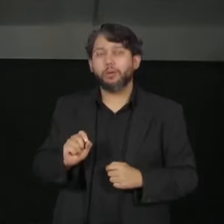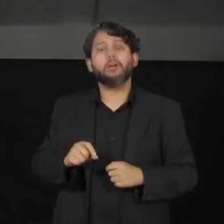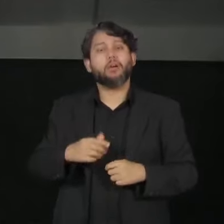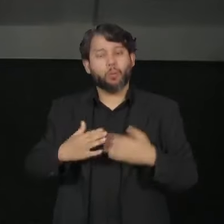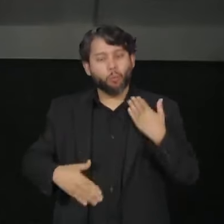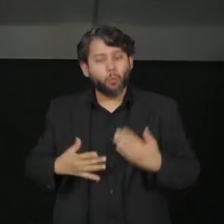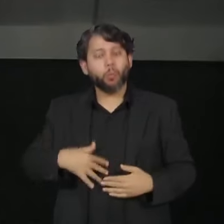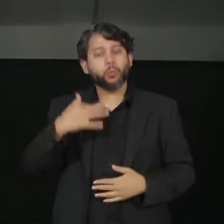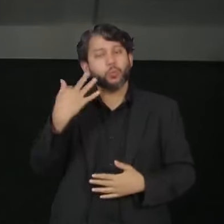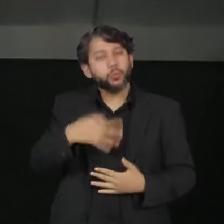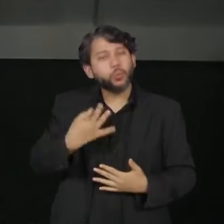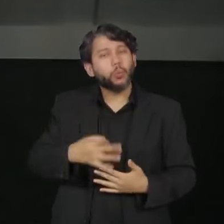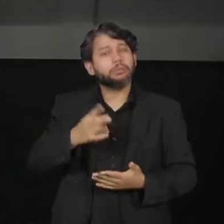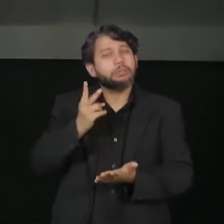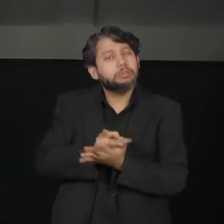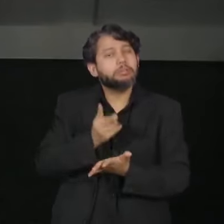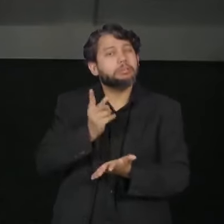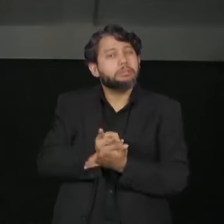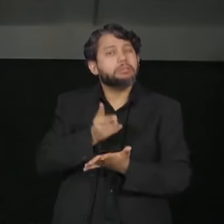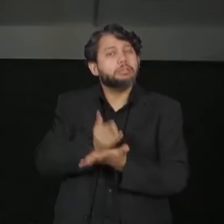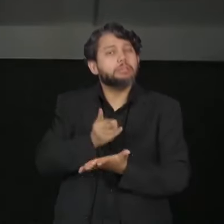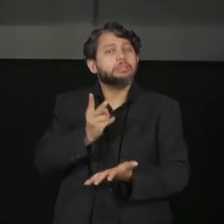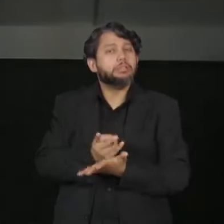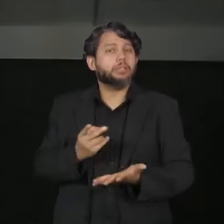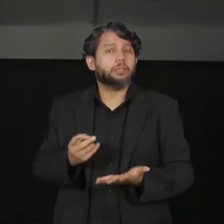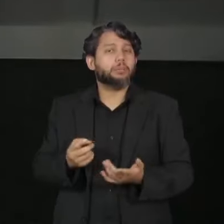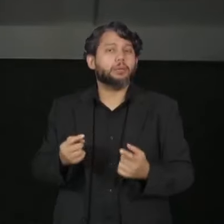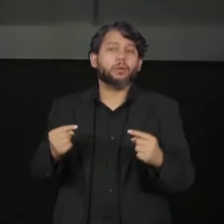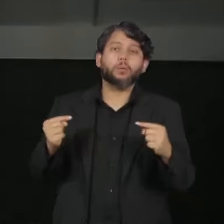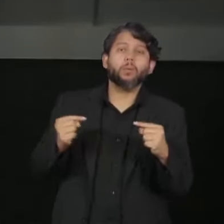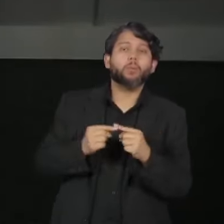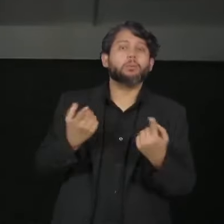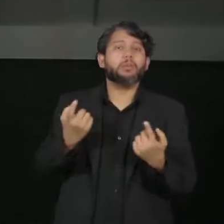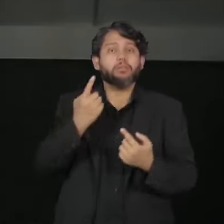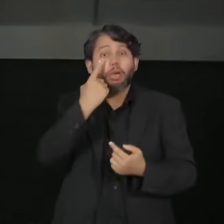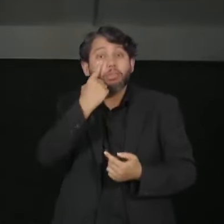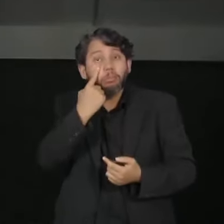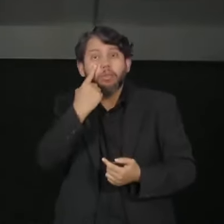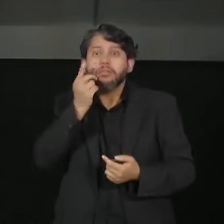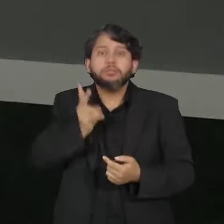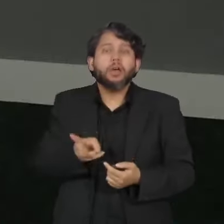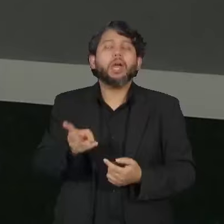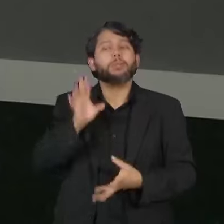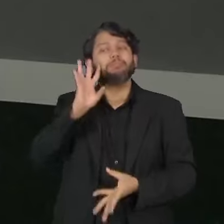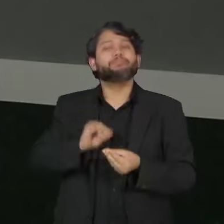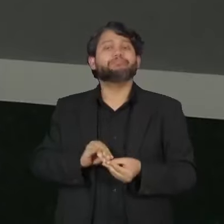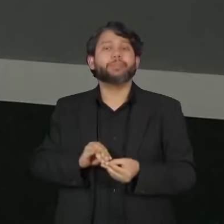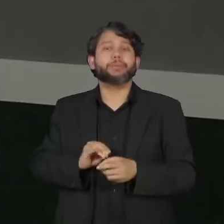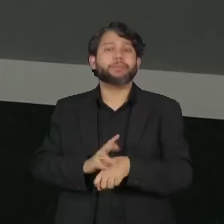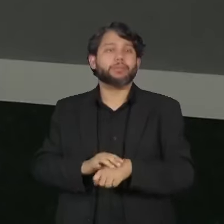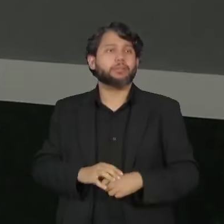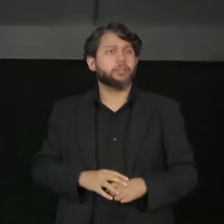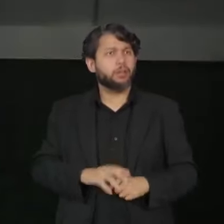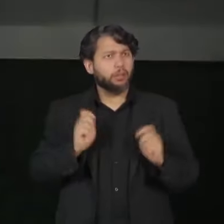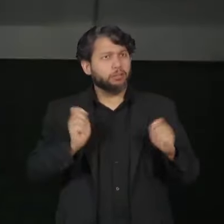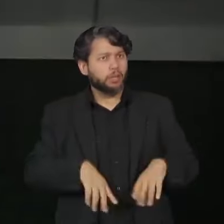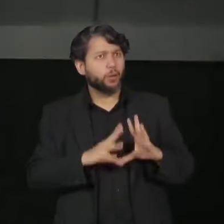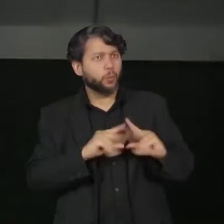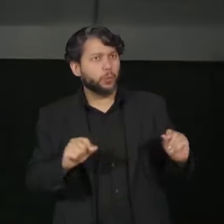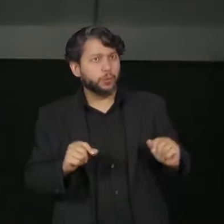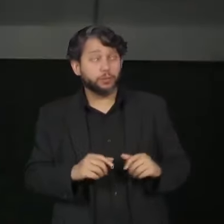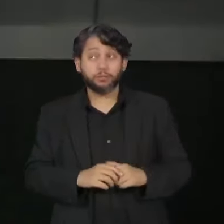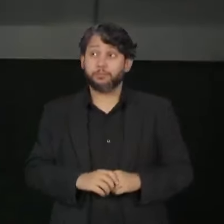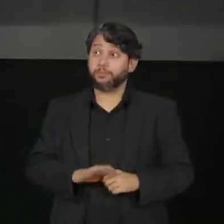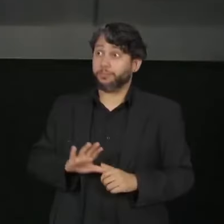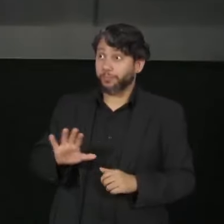dores frequentes associadas a uma anemia constante. Doutora, doença tem cura? Ela tem